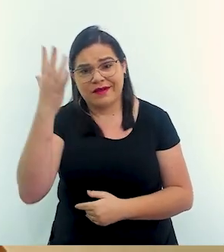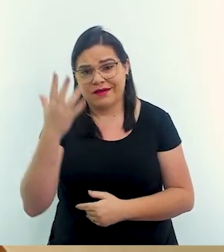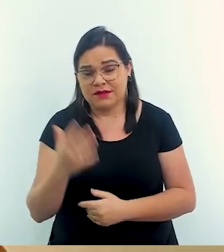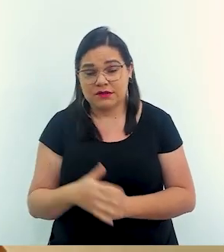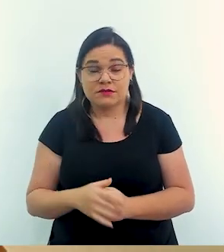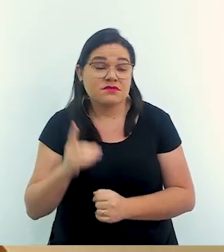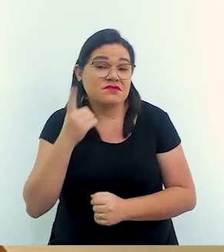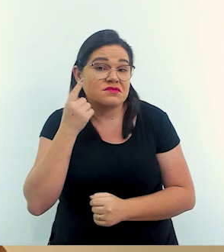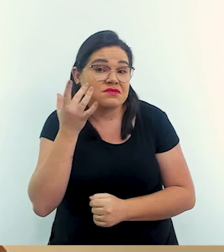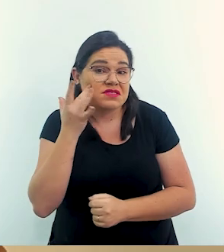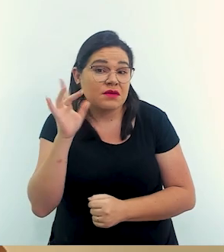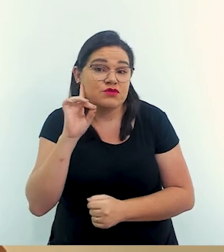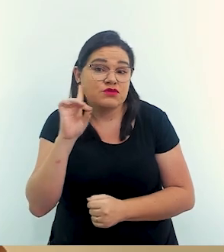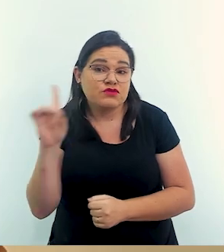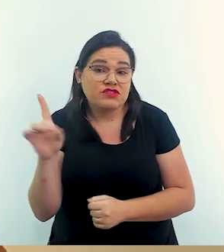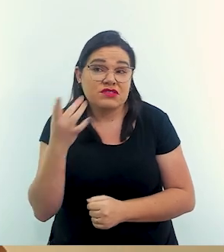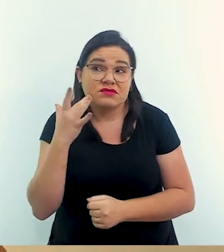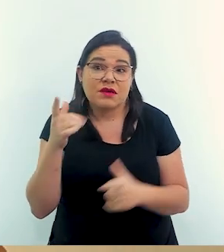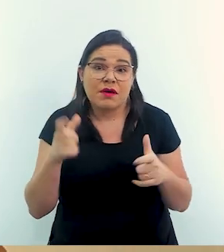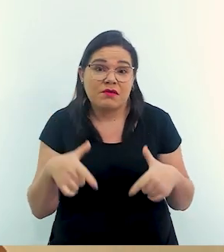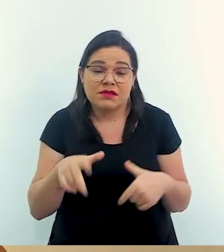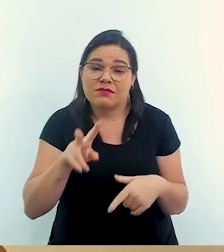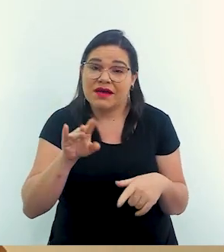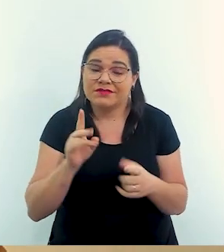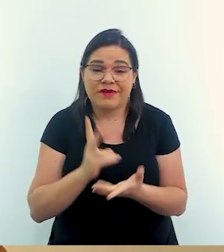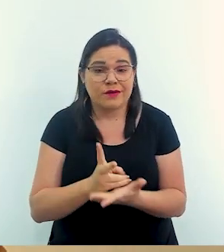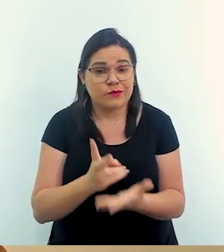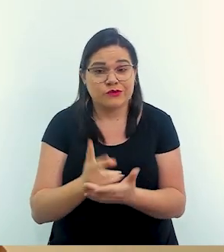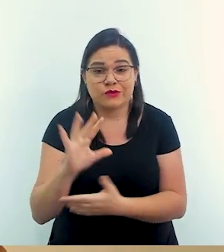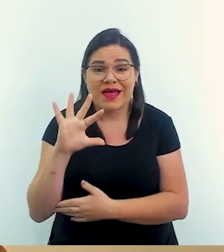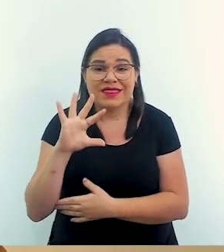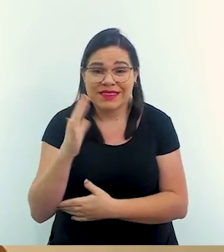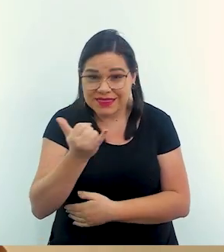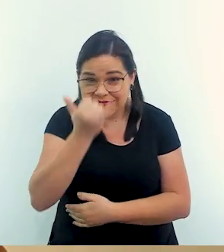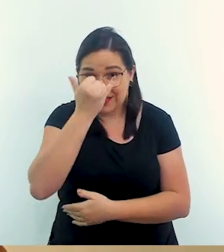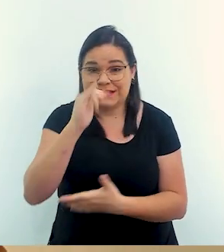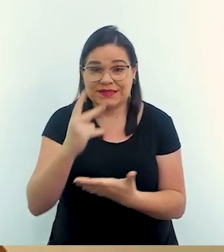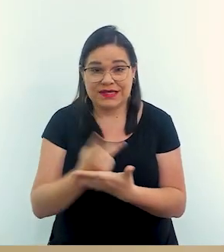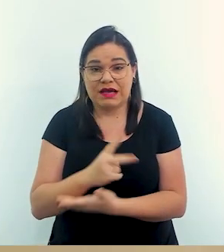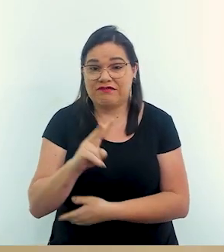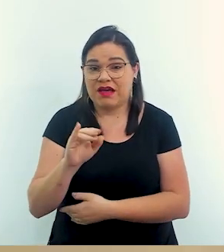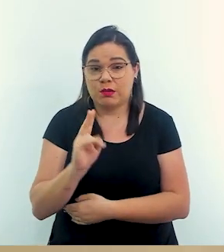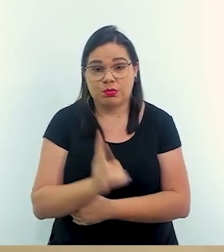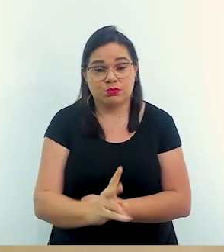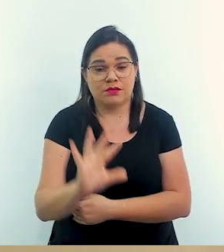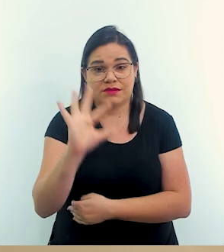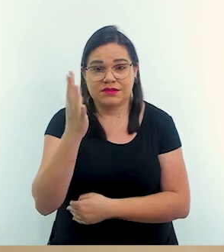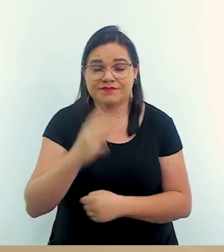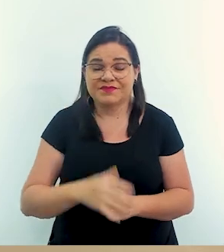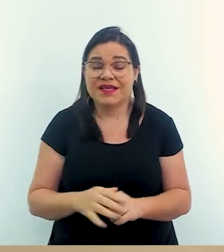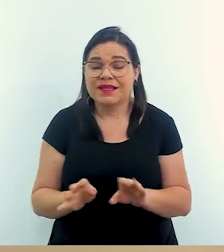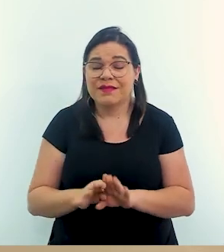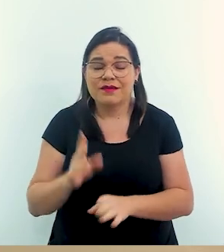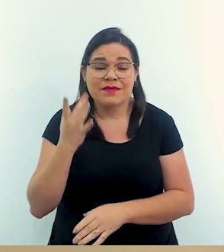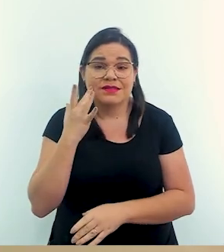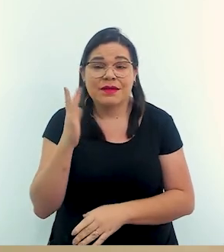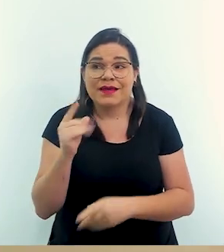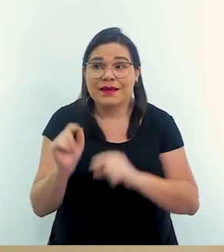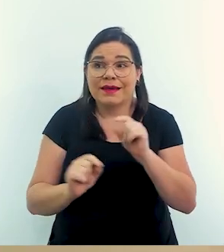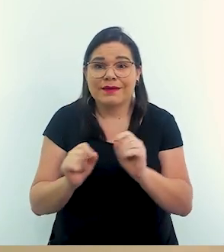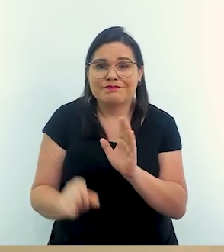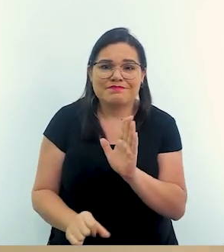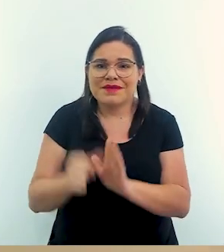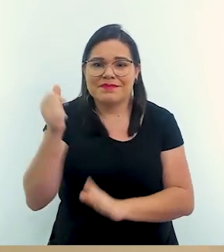acontecer. A gente não sabe quando, a gente não sabe onde, mas vai acontecer. E a gente sabe também quem que vai ser pego primeiro,